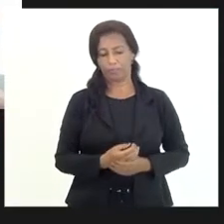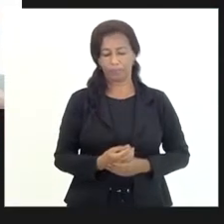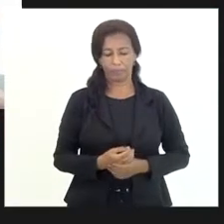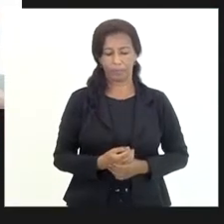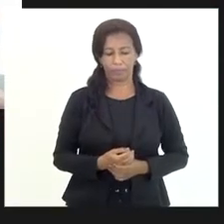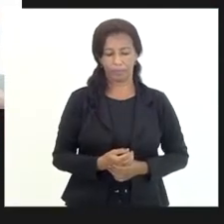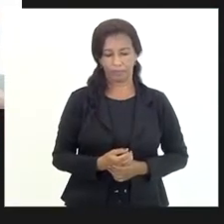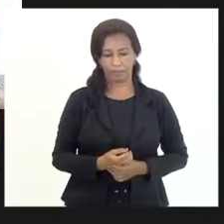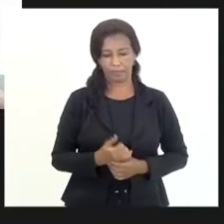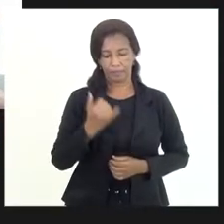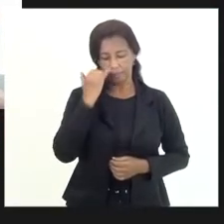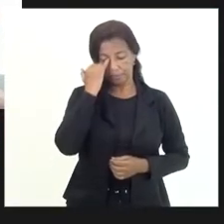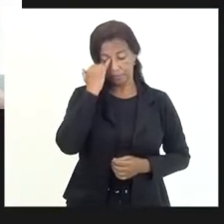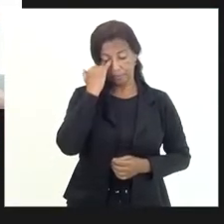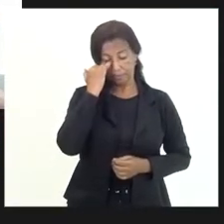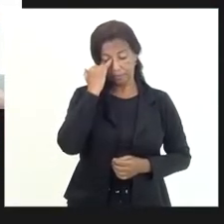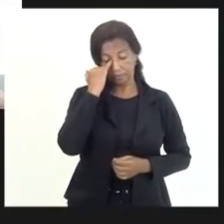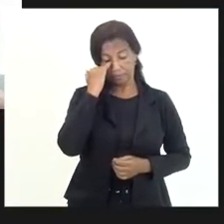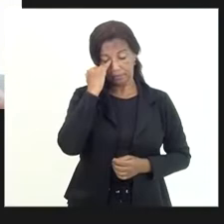o Paulo Henrique,